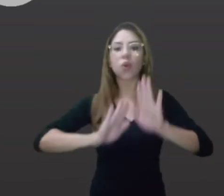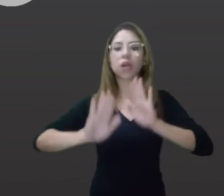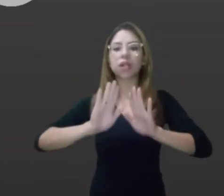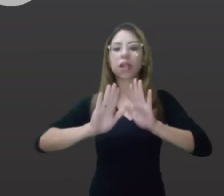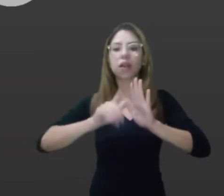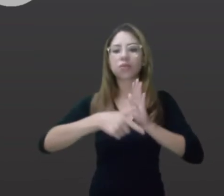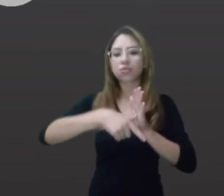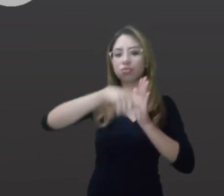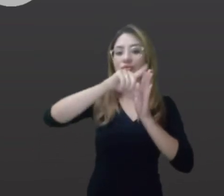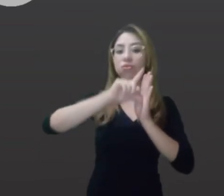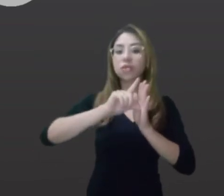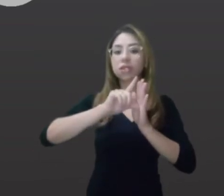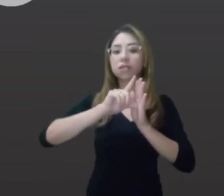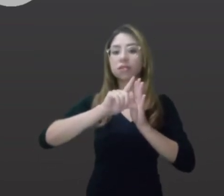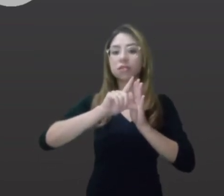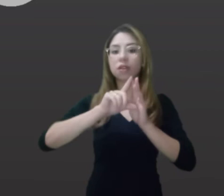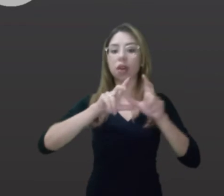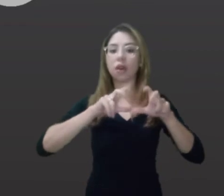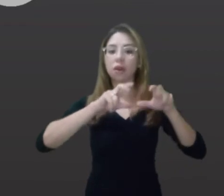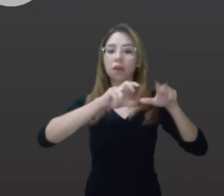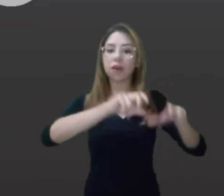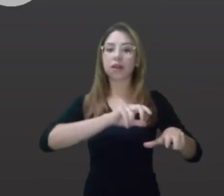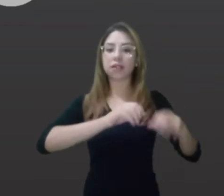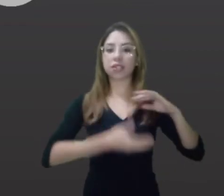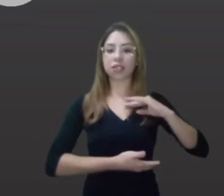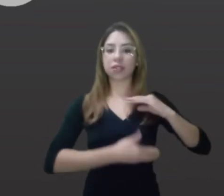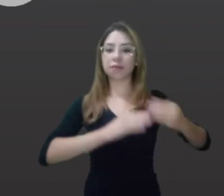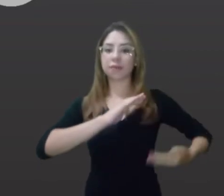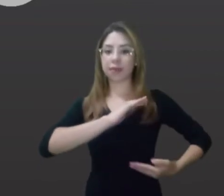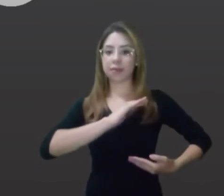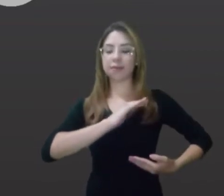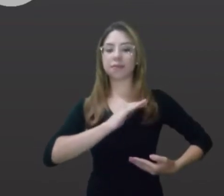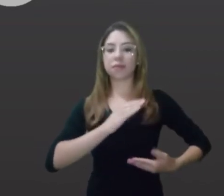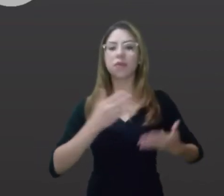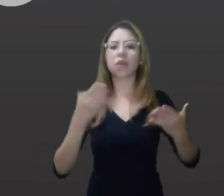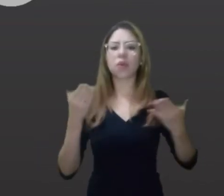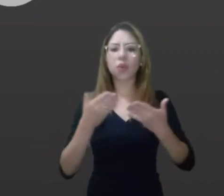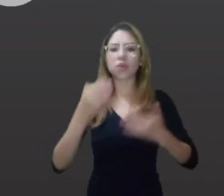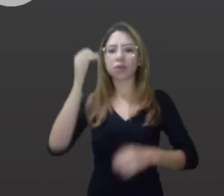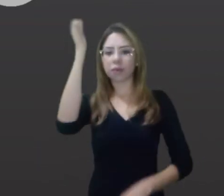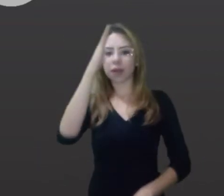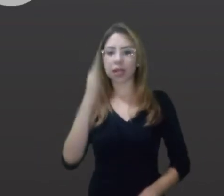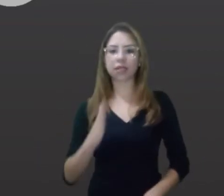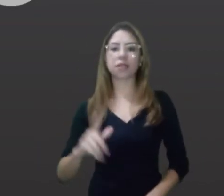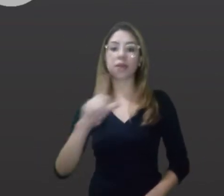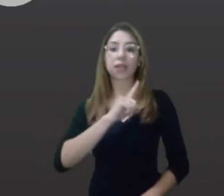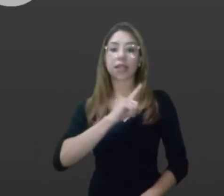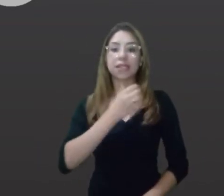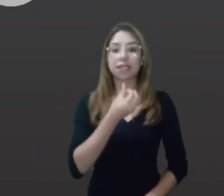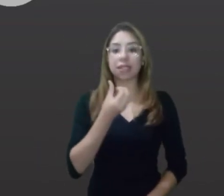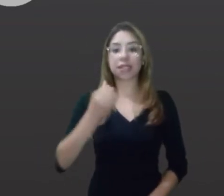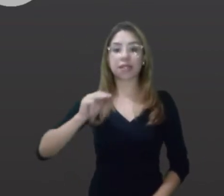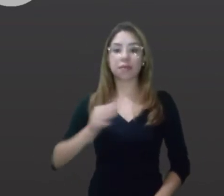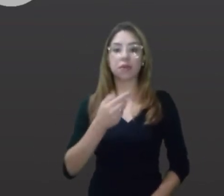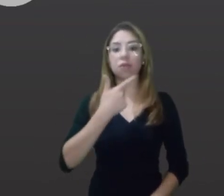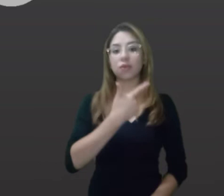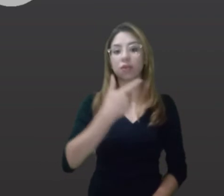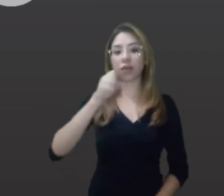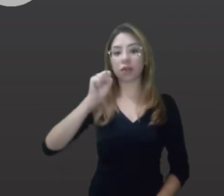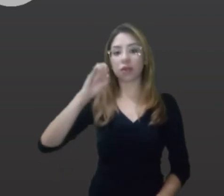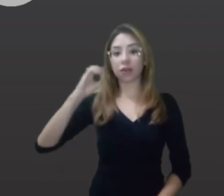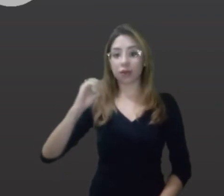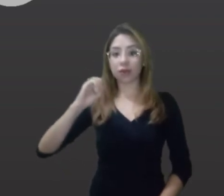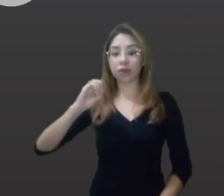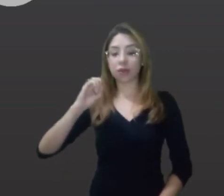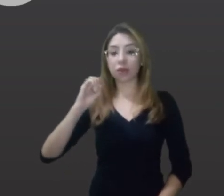prevenção, principalmente agnóstico precoce, do câncer de mama. Atualmente, no Brasil, há 66.280